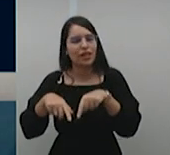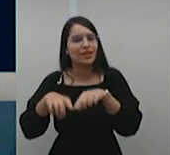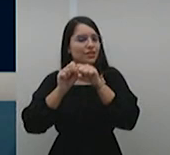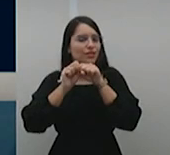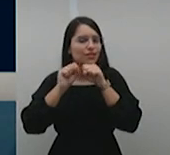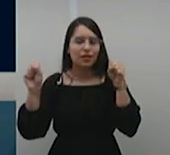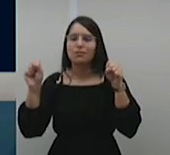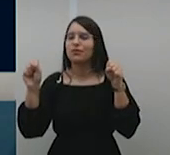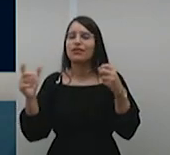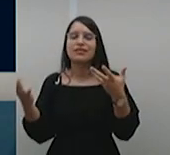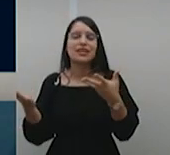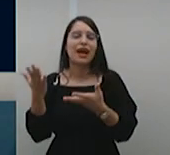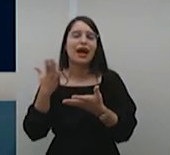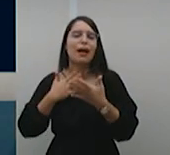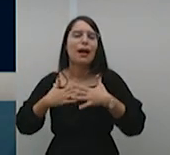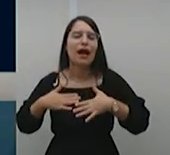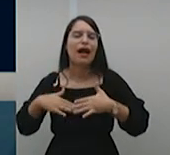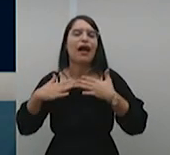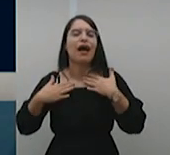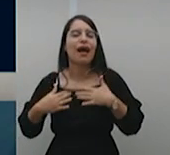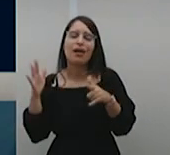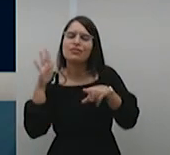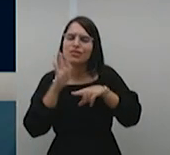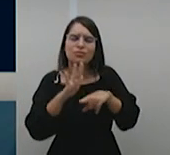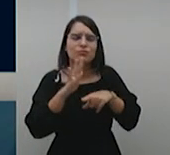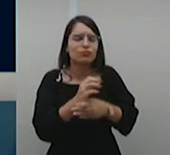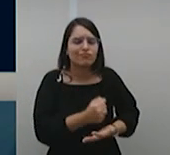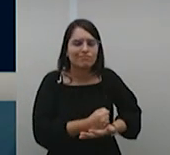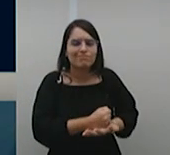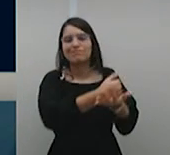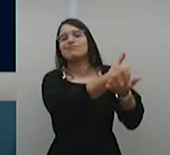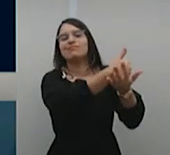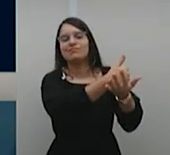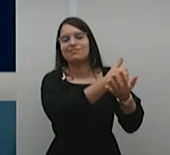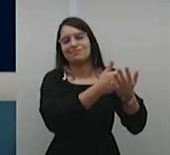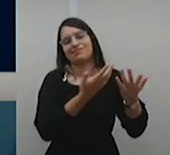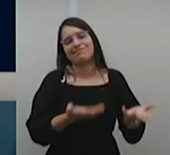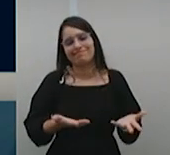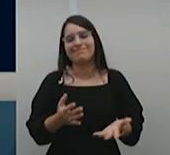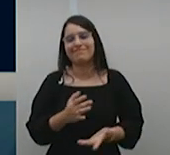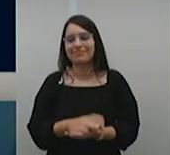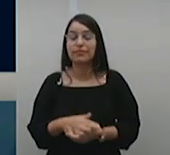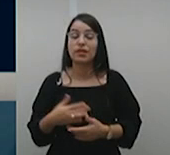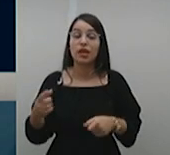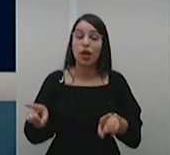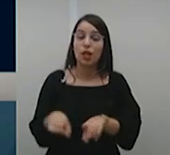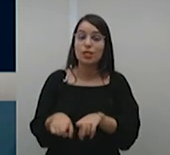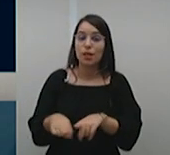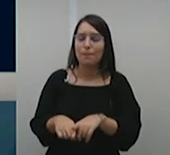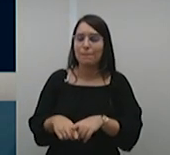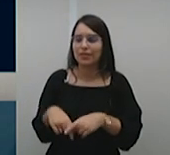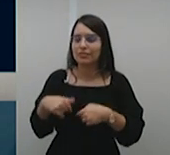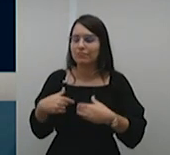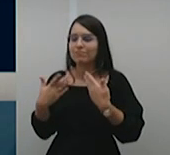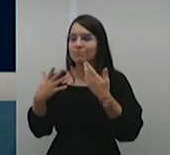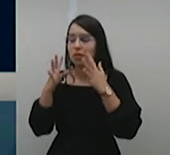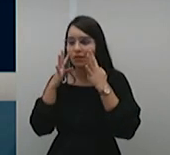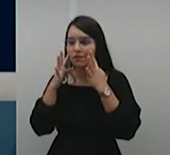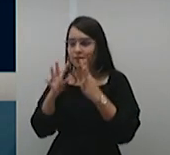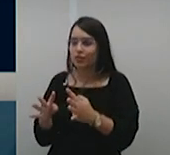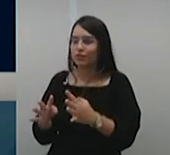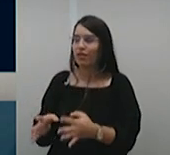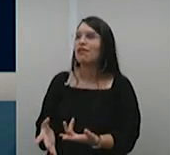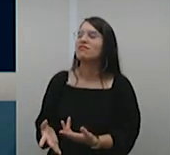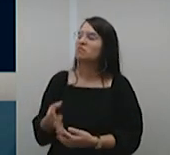sereno apoio e eu também estendo o meu sincero reconhecimento ao esforço e dedicação